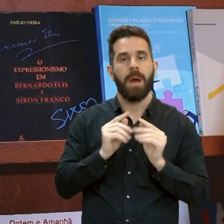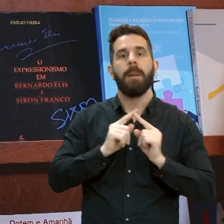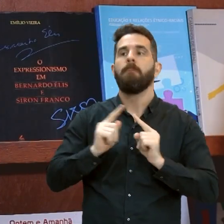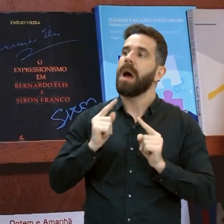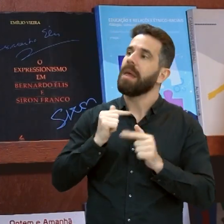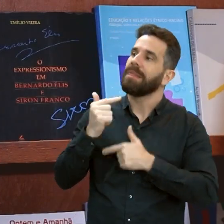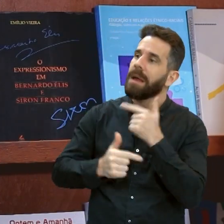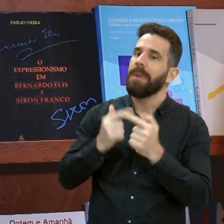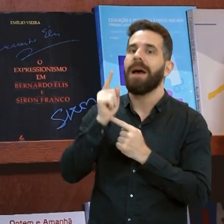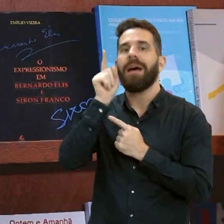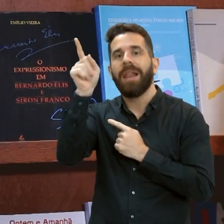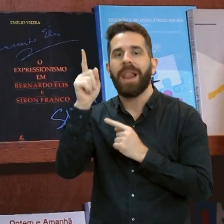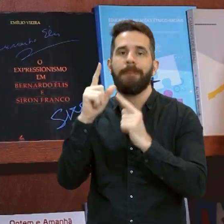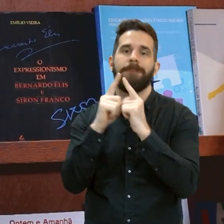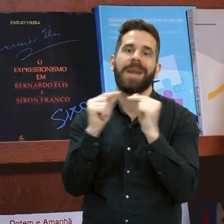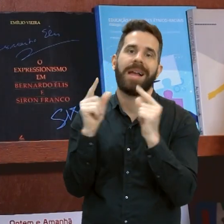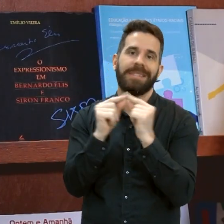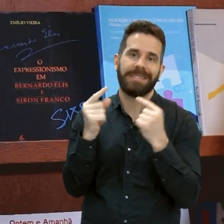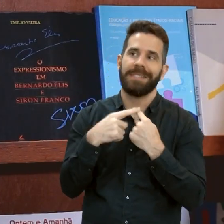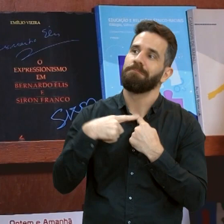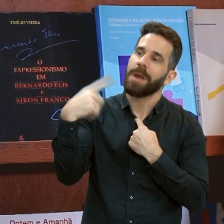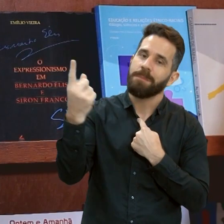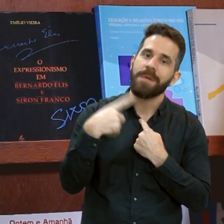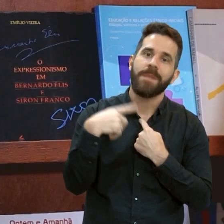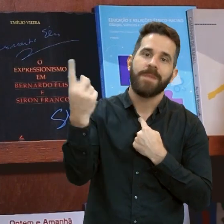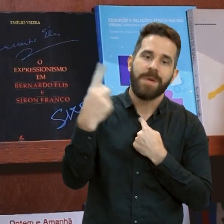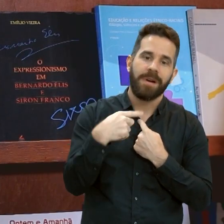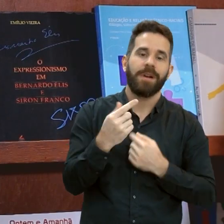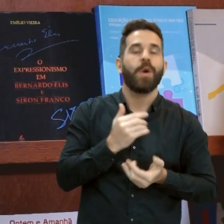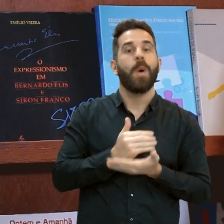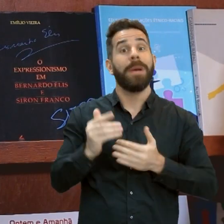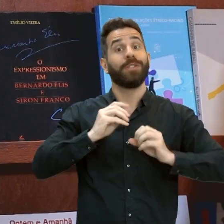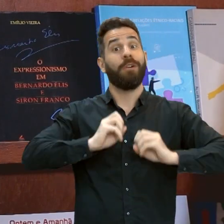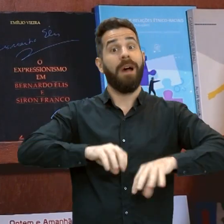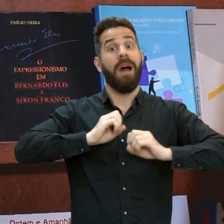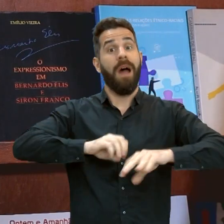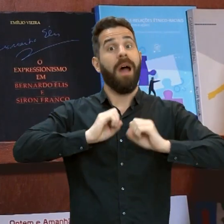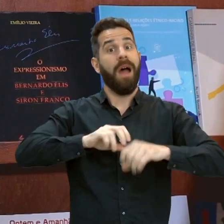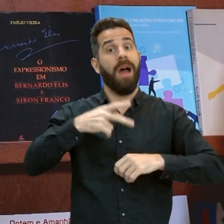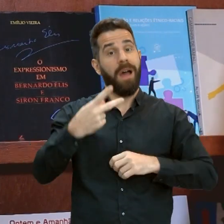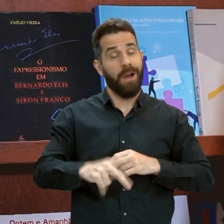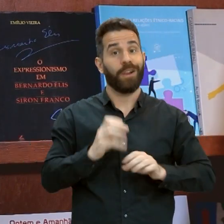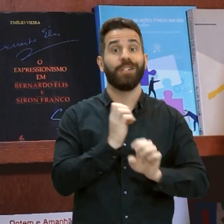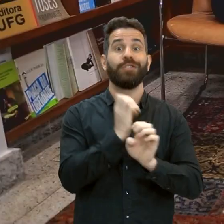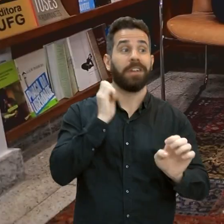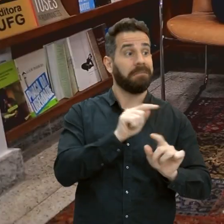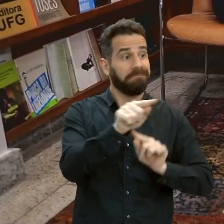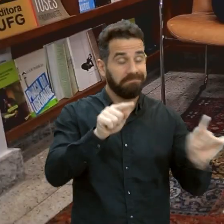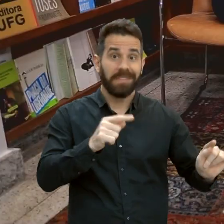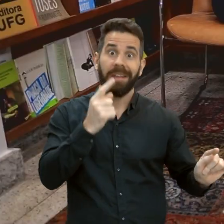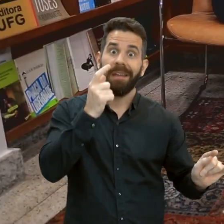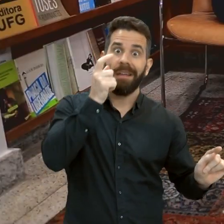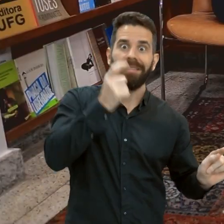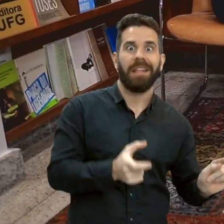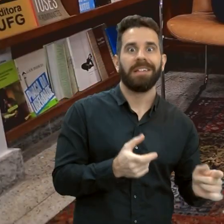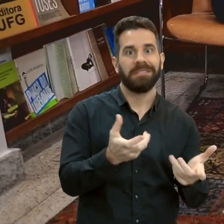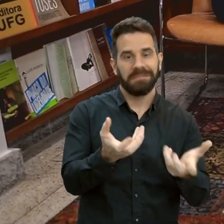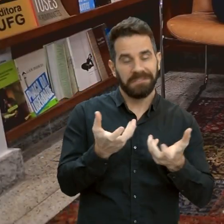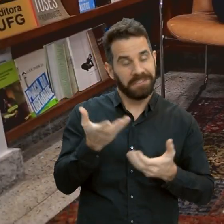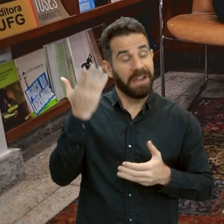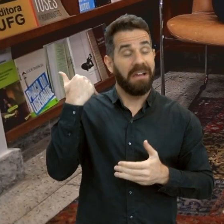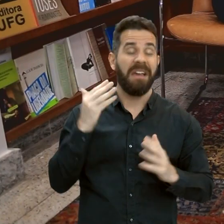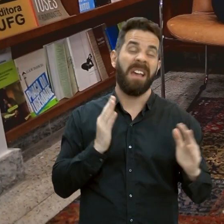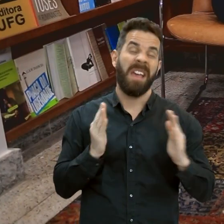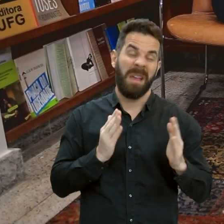atuavam em Brasília e começaram a dar aula de engenharia para os interessados. Perfeito. Professora, muito